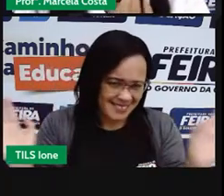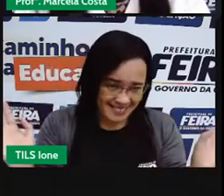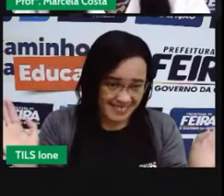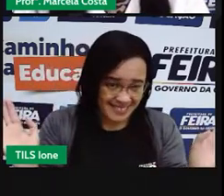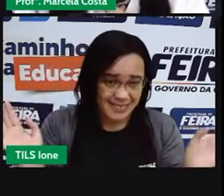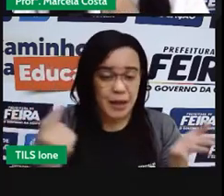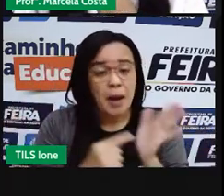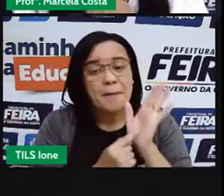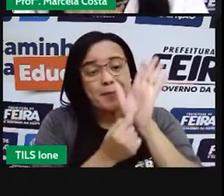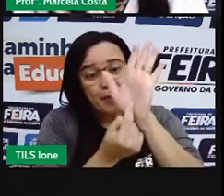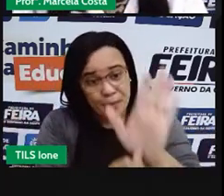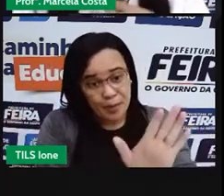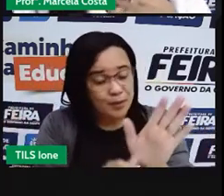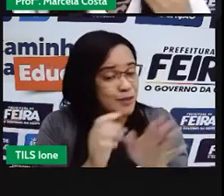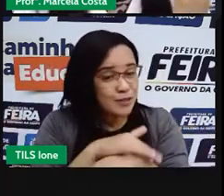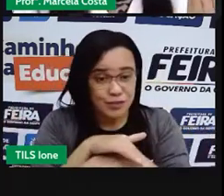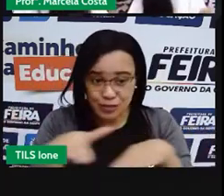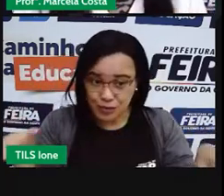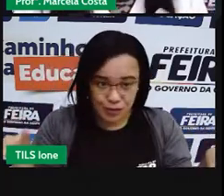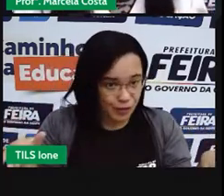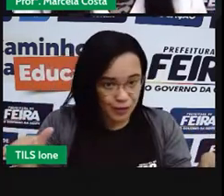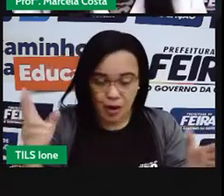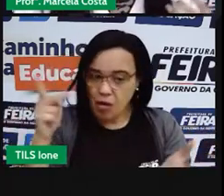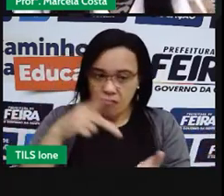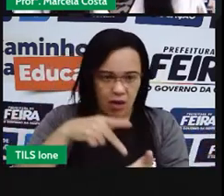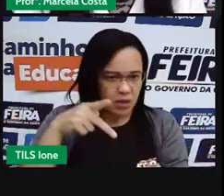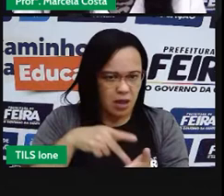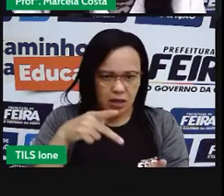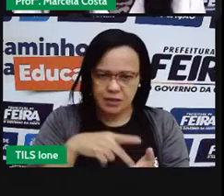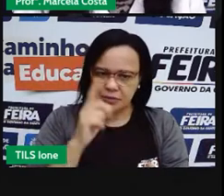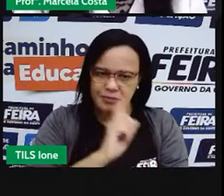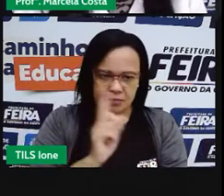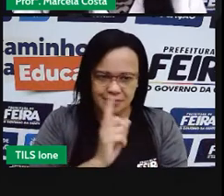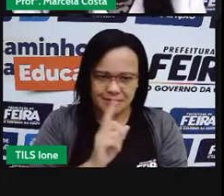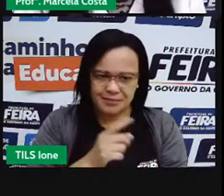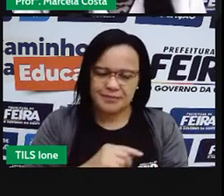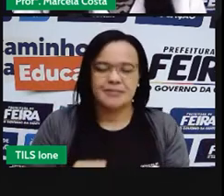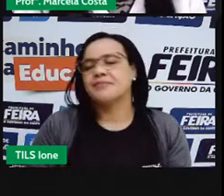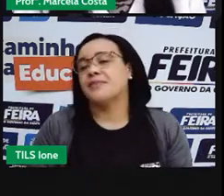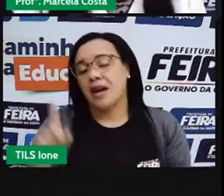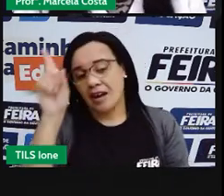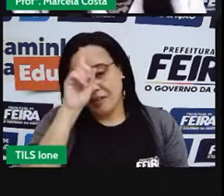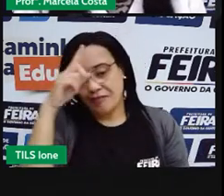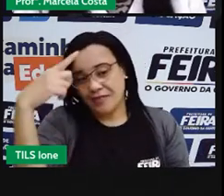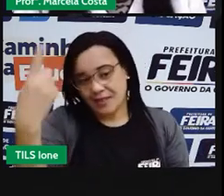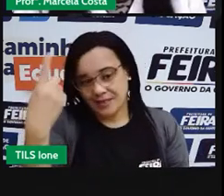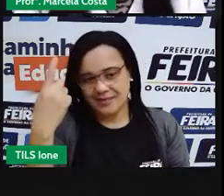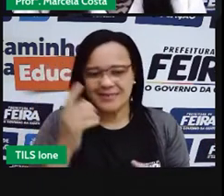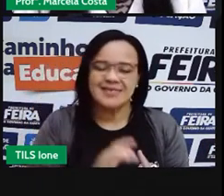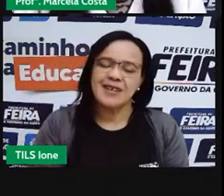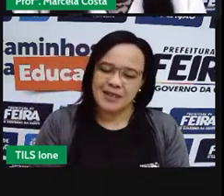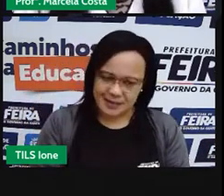te mostrar, te mostrar como carregou a leitura de uma conta de água. Certo?